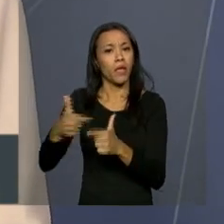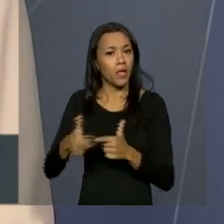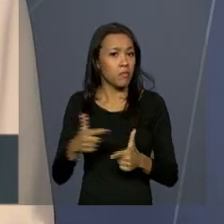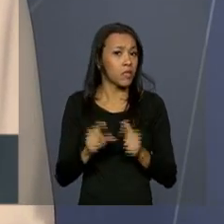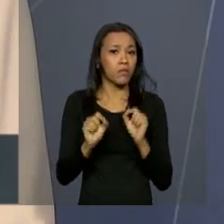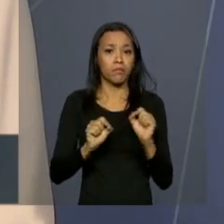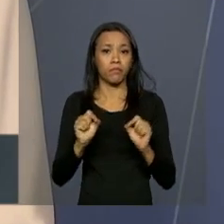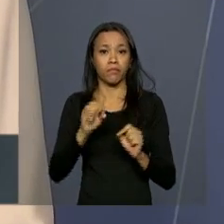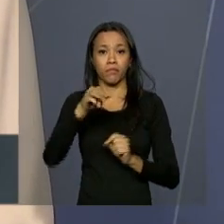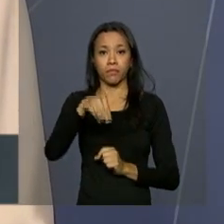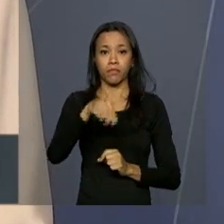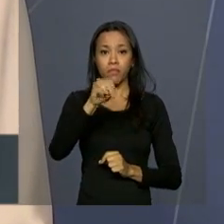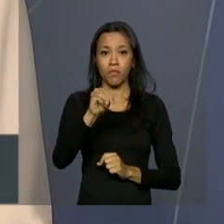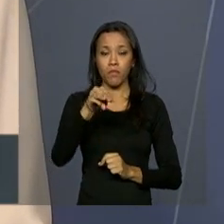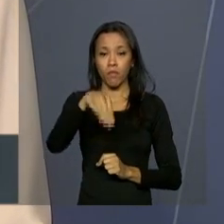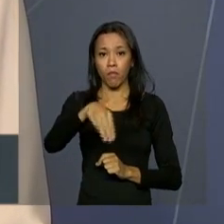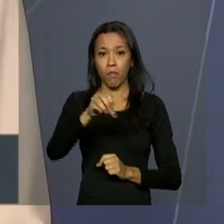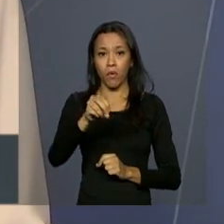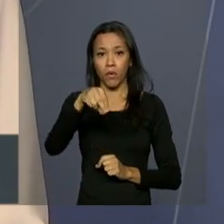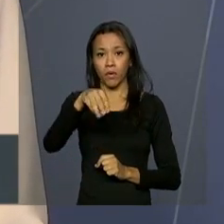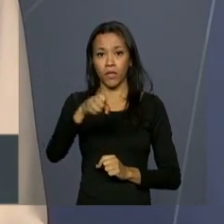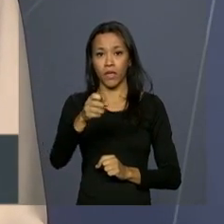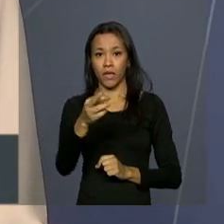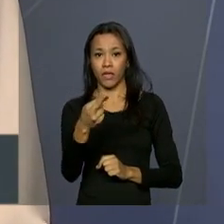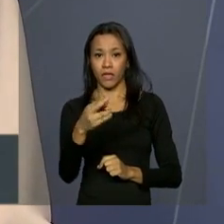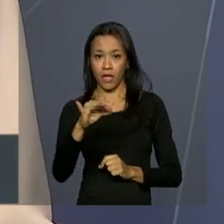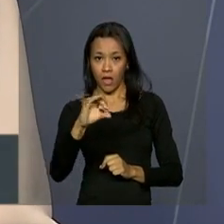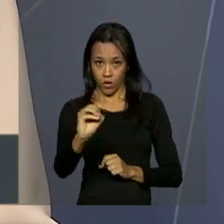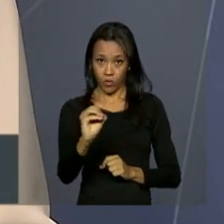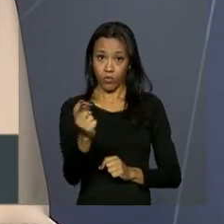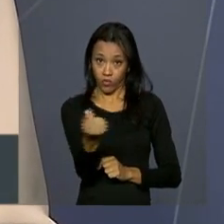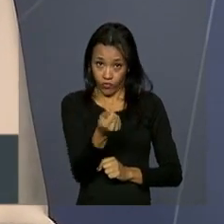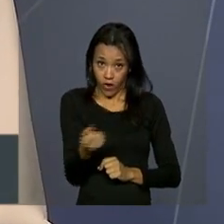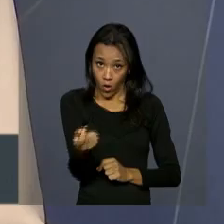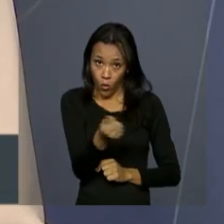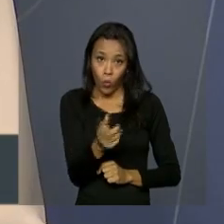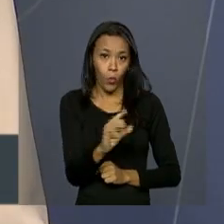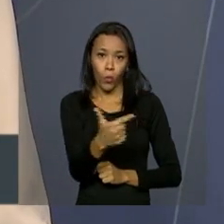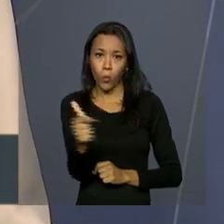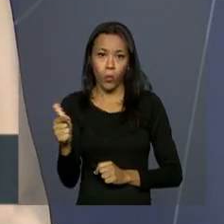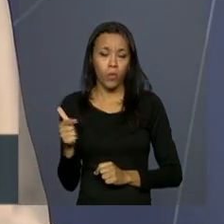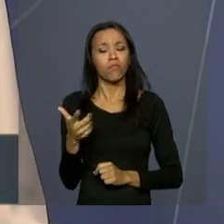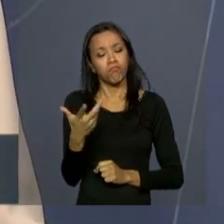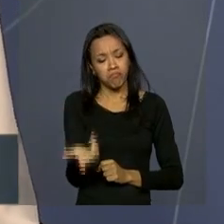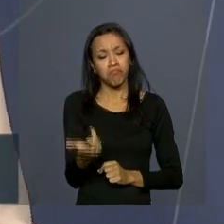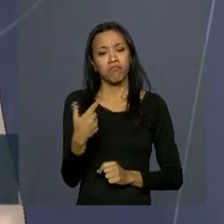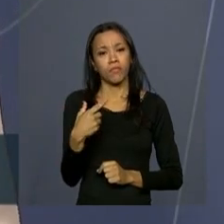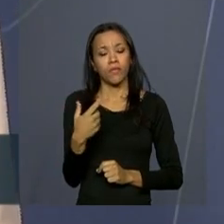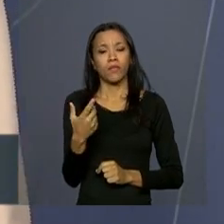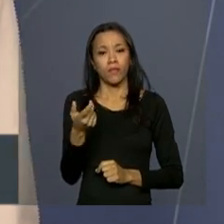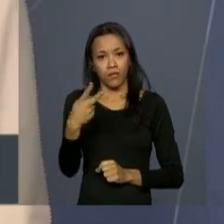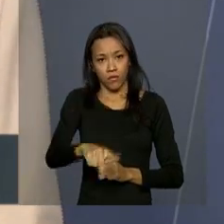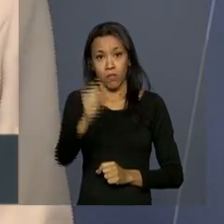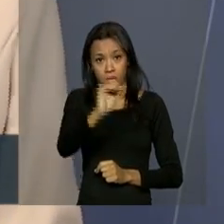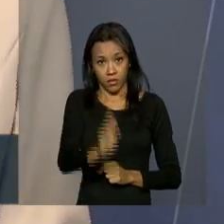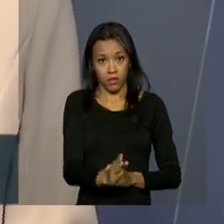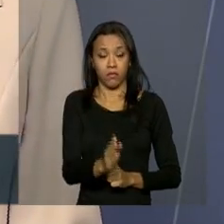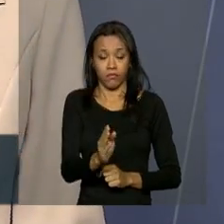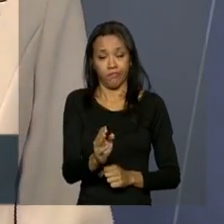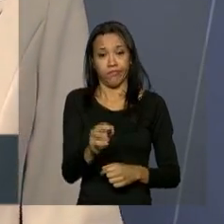Então, acredito que a crise do Brasil é uma crise conjuntural, está sendo enfrentada, tem